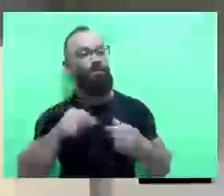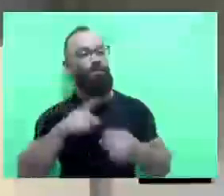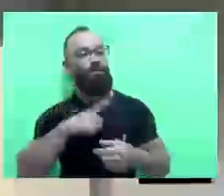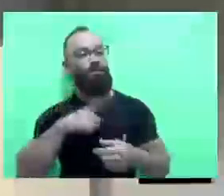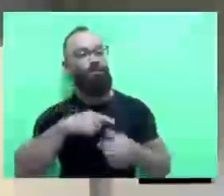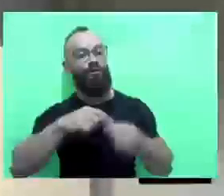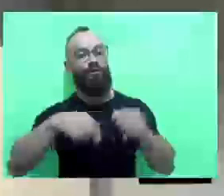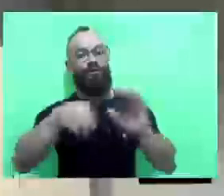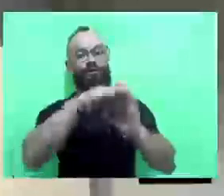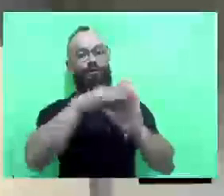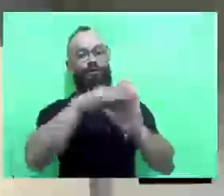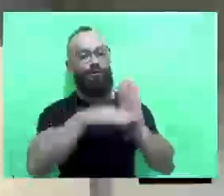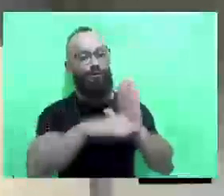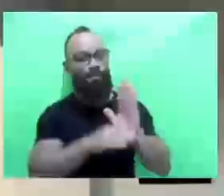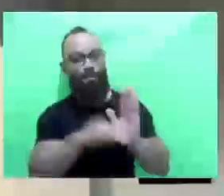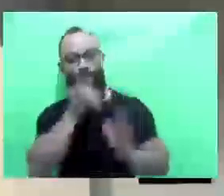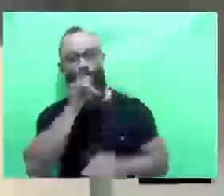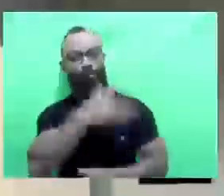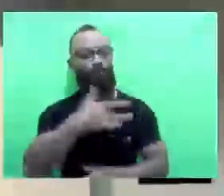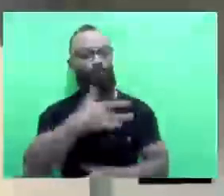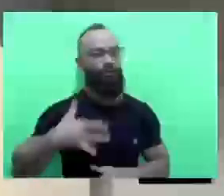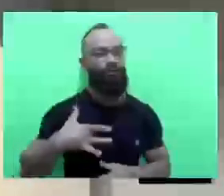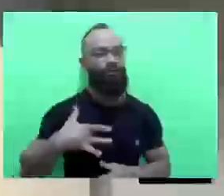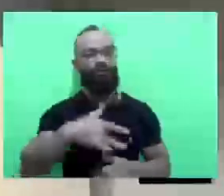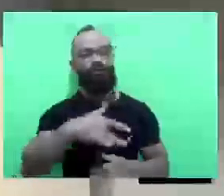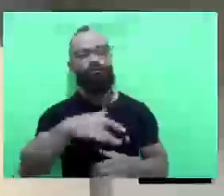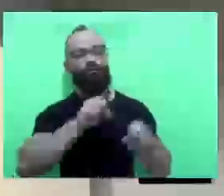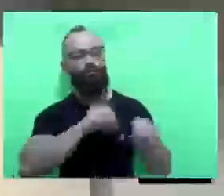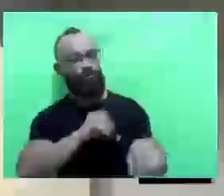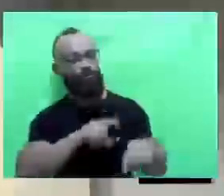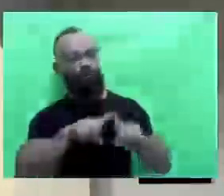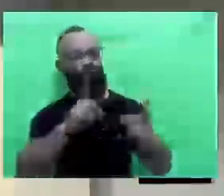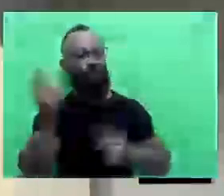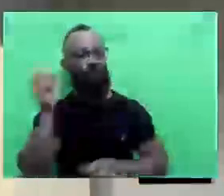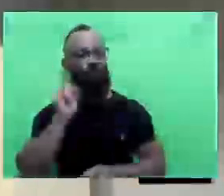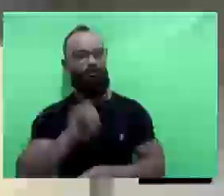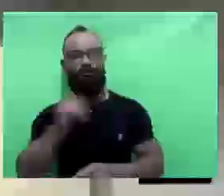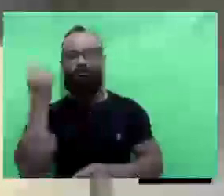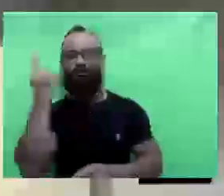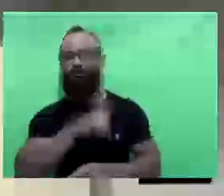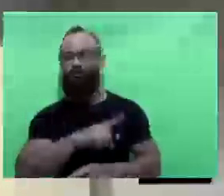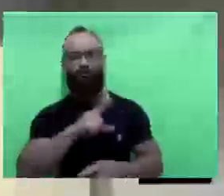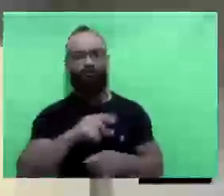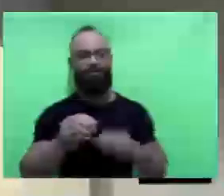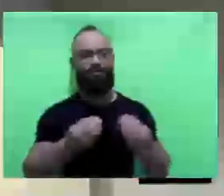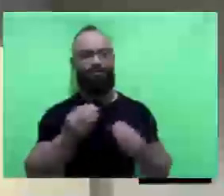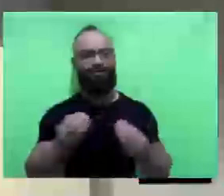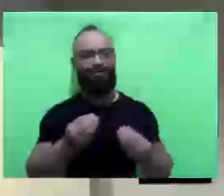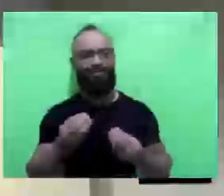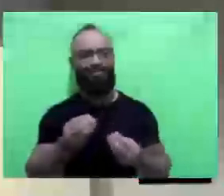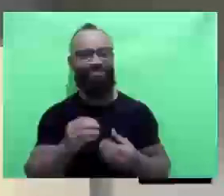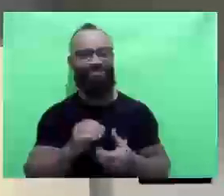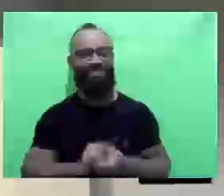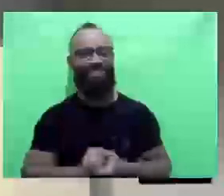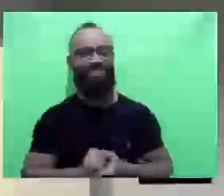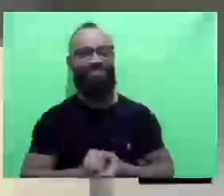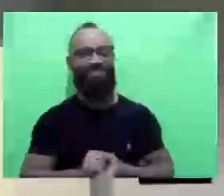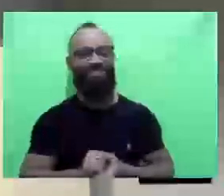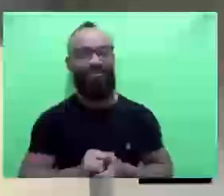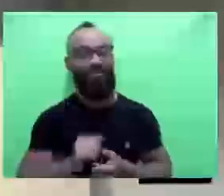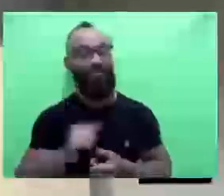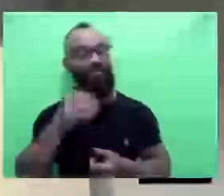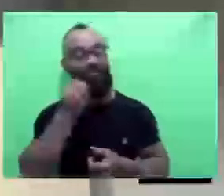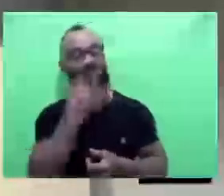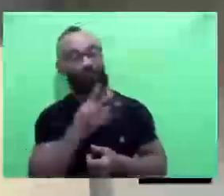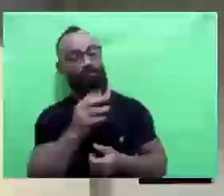prioritárias, como saúde e educação, mas que, assim, que a gente conseguir, que a gente busque essa alternativa, porque eu tenho certeza que vai trazer um bem